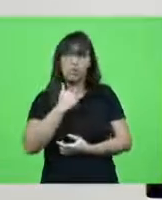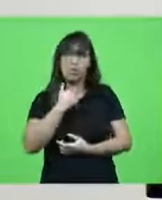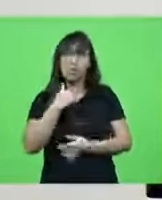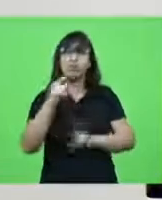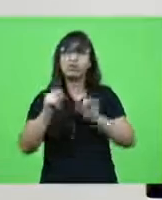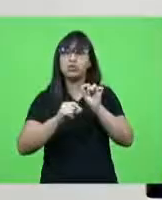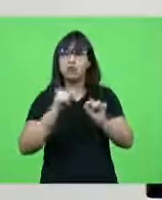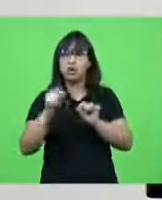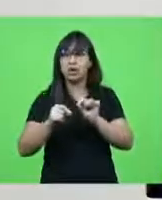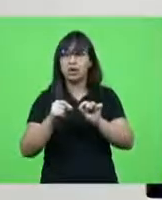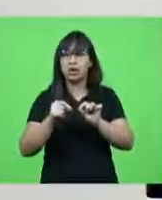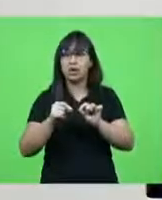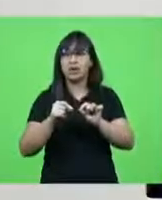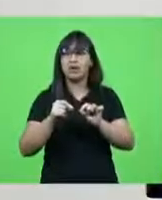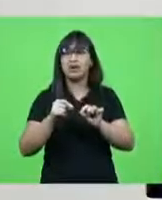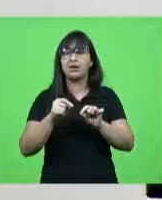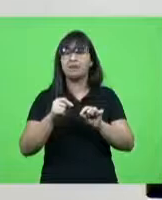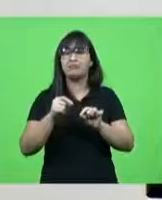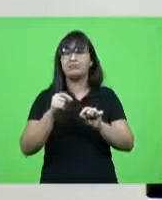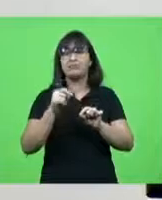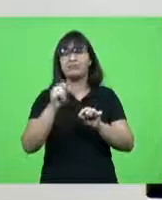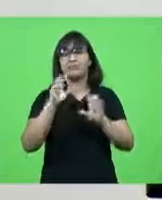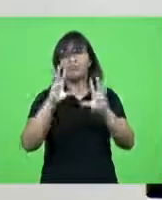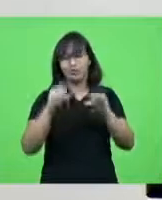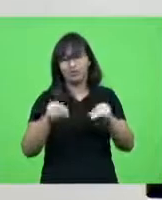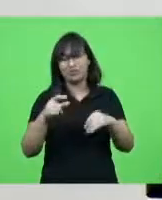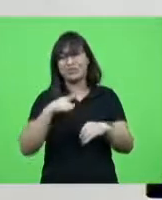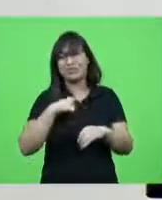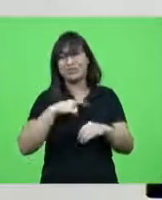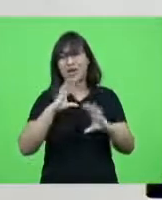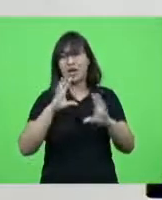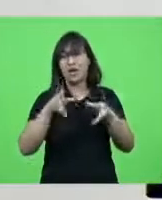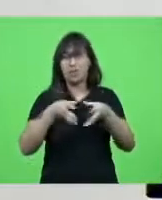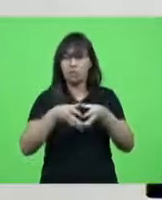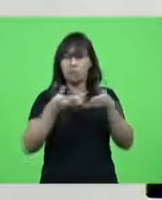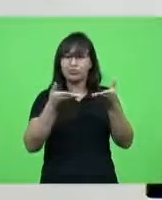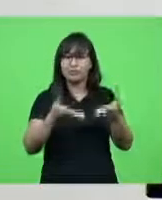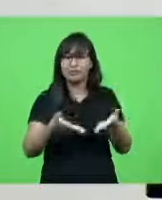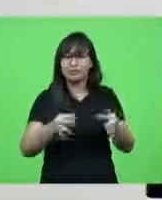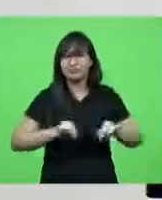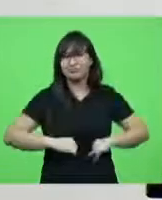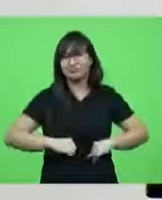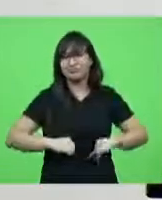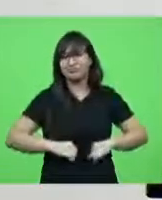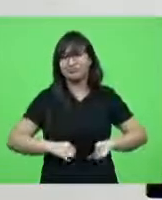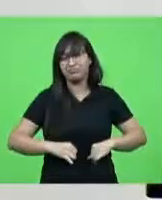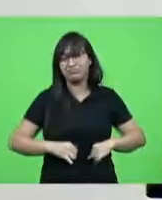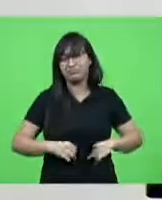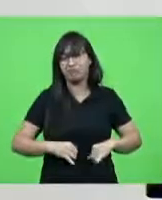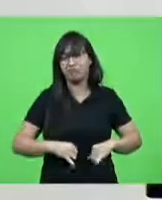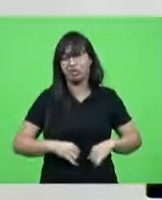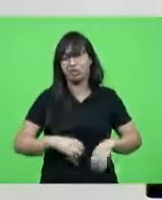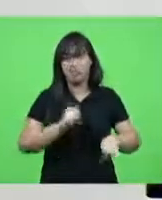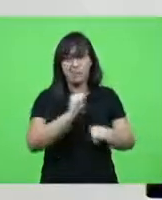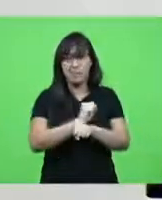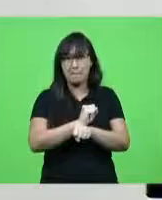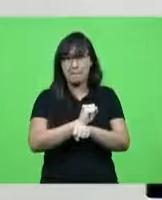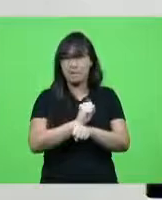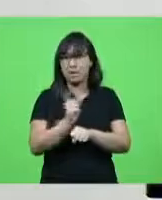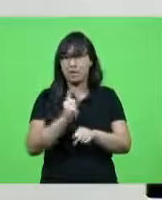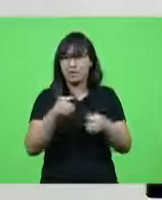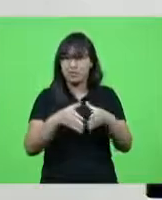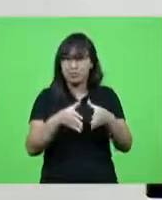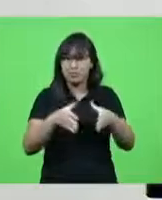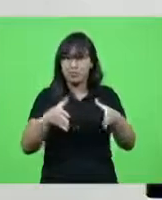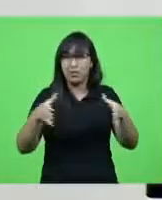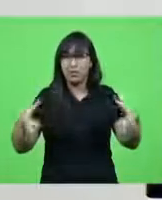tempestade exterior que nós enfrentamos há uma tempestade silenciosa externa e não param de aumentar os casos de